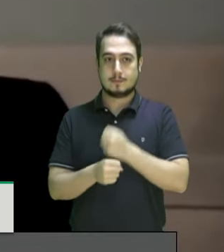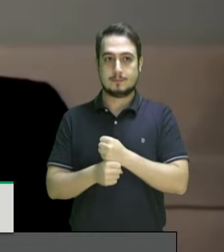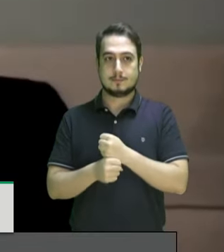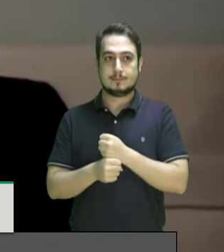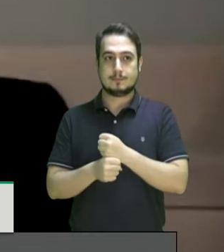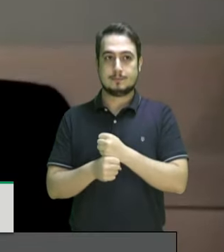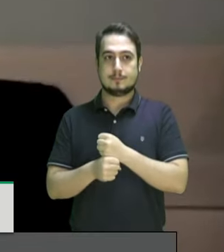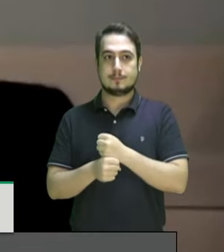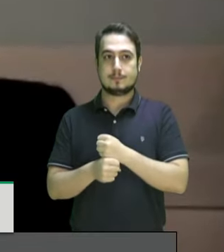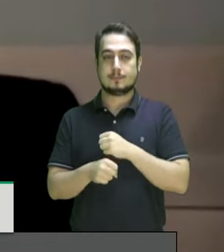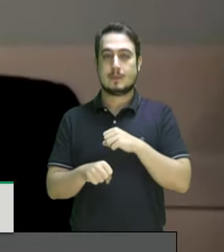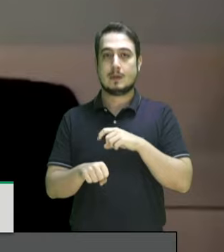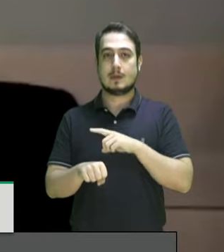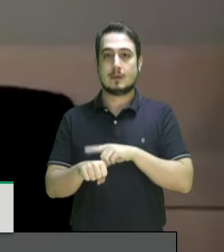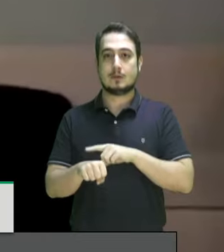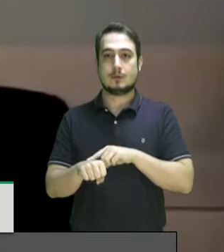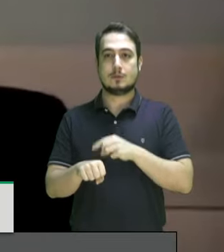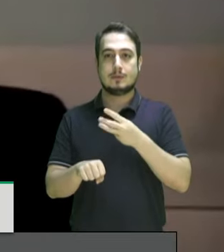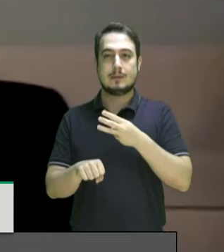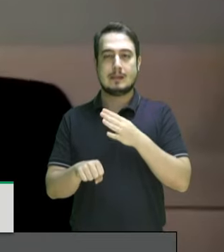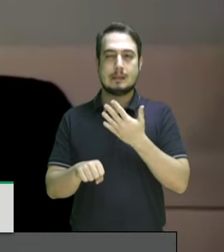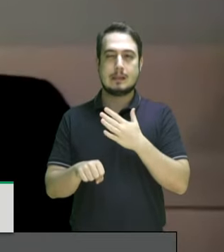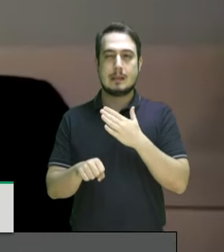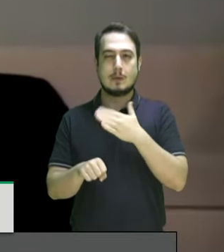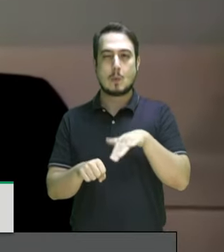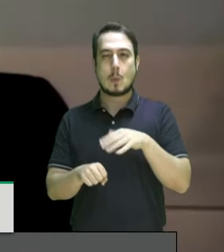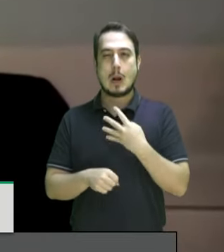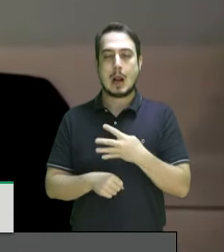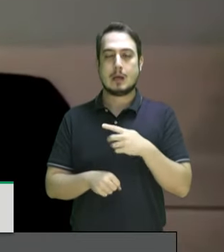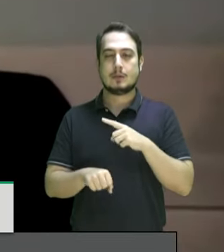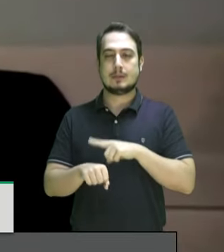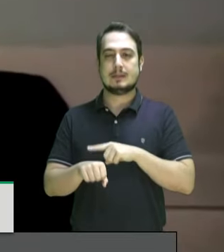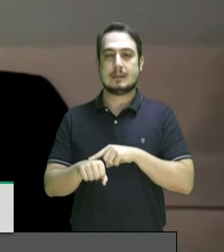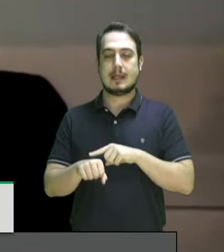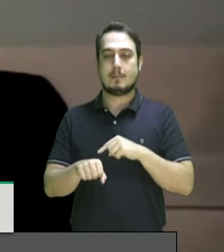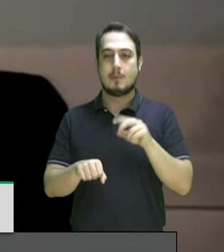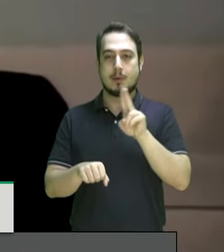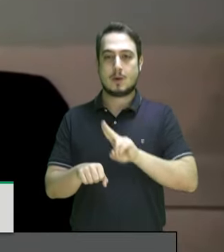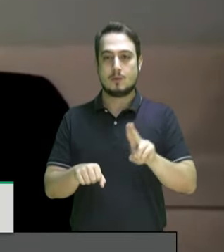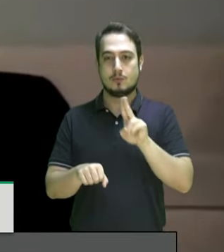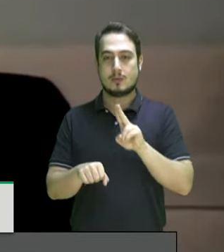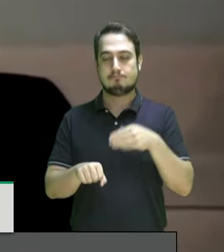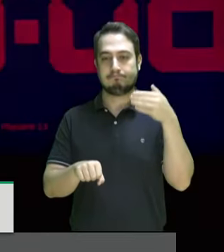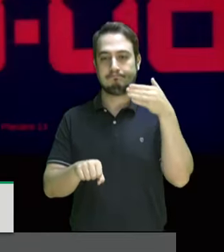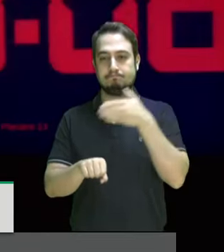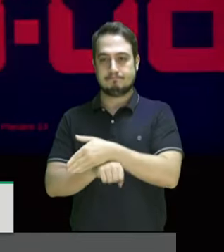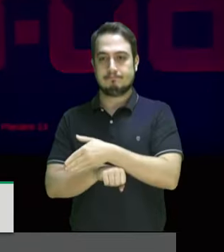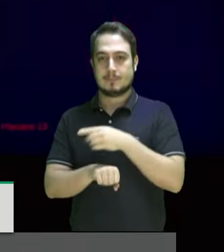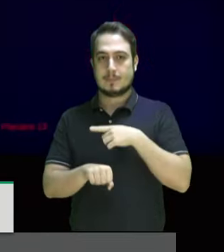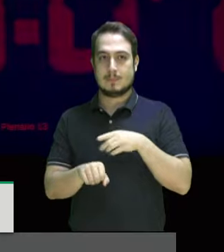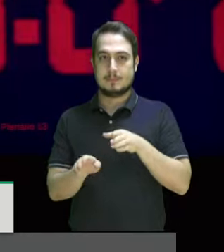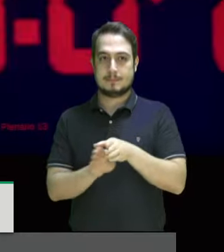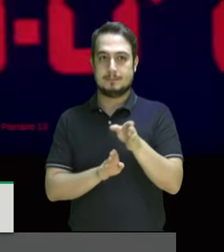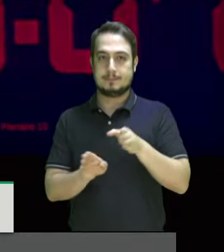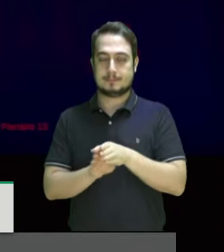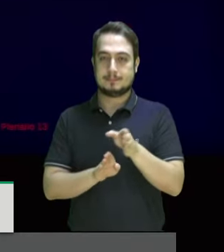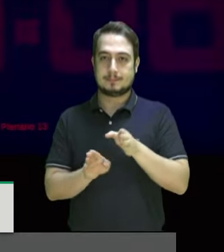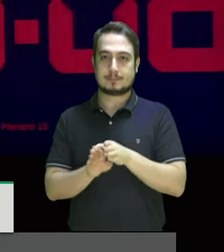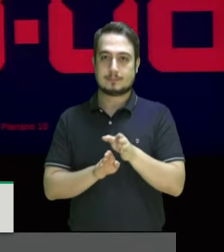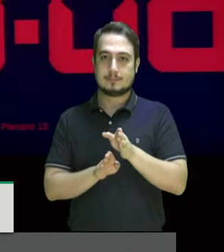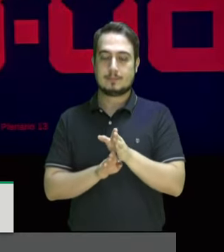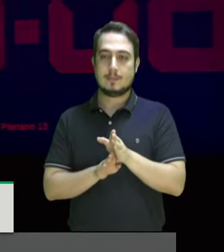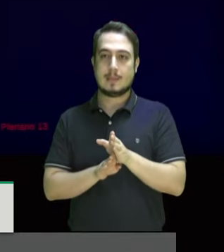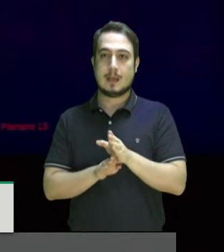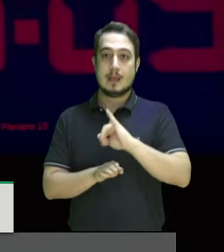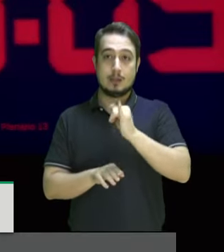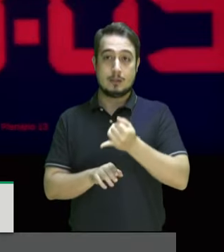no terceiro quarto do nosso tempo para implementar integralmente essas recomendações da RPU. Em